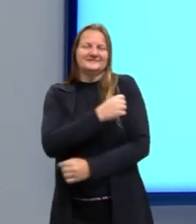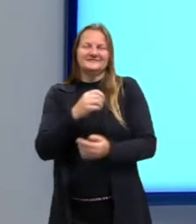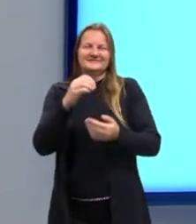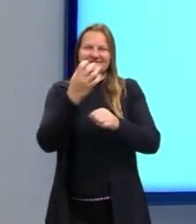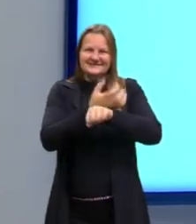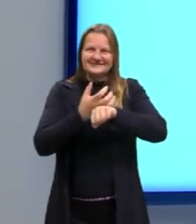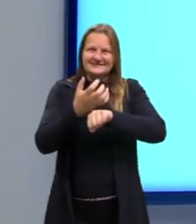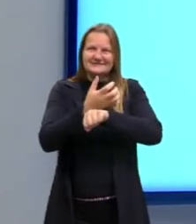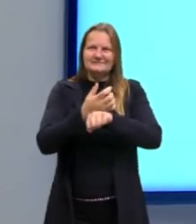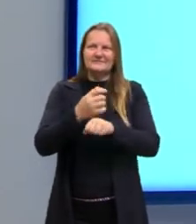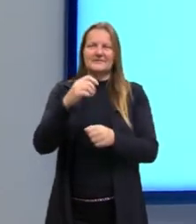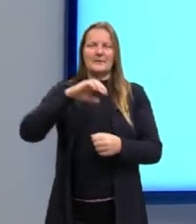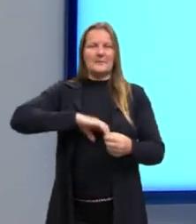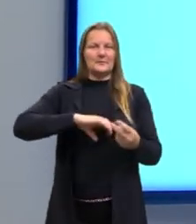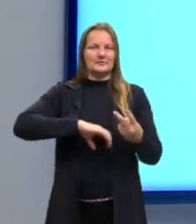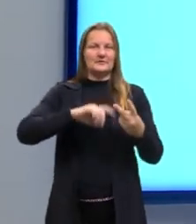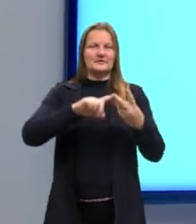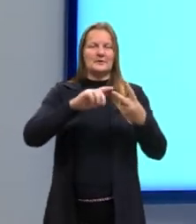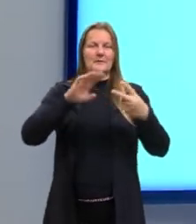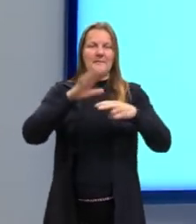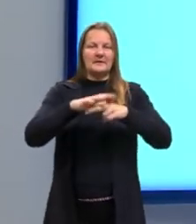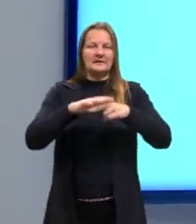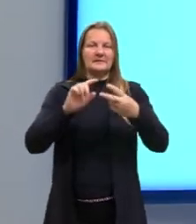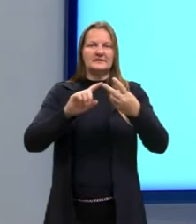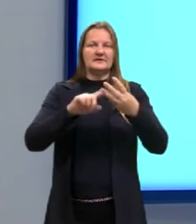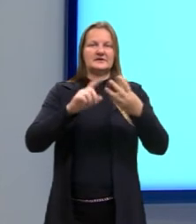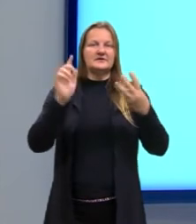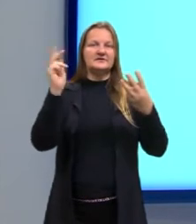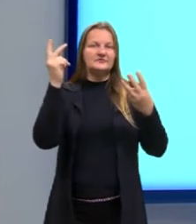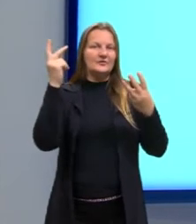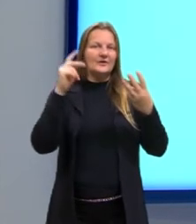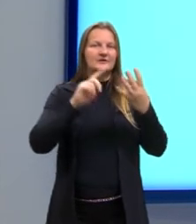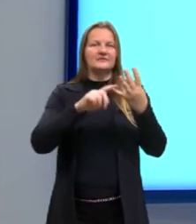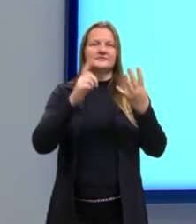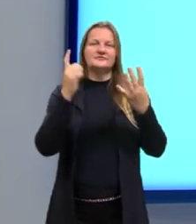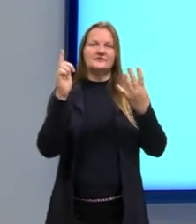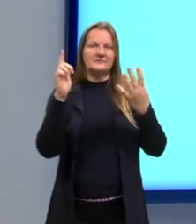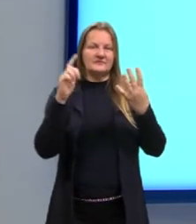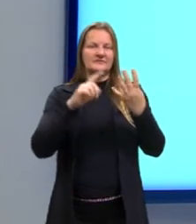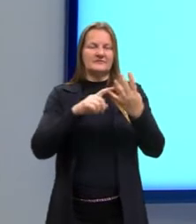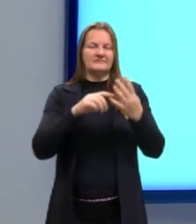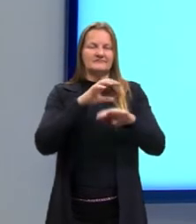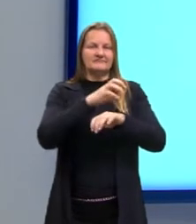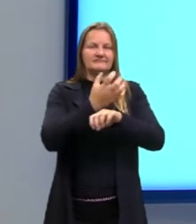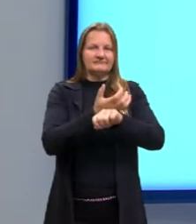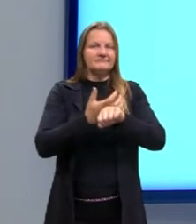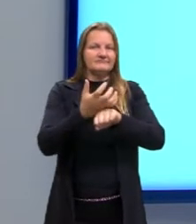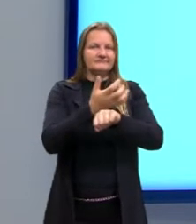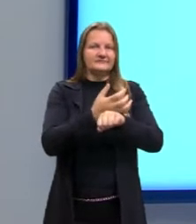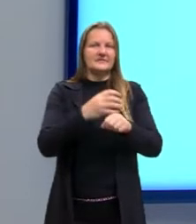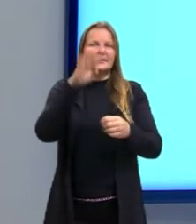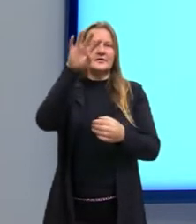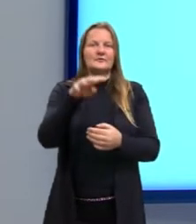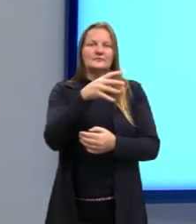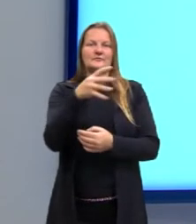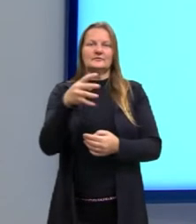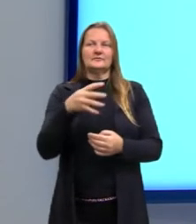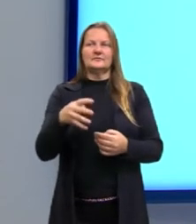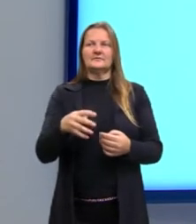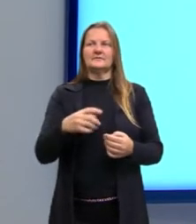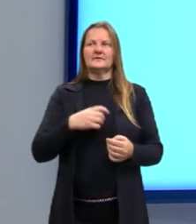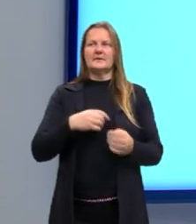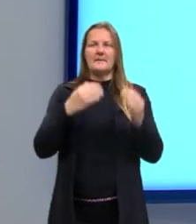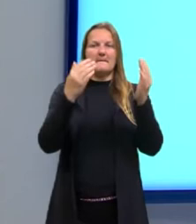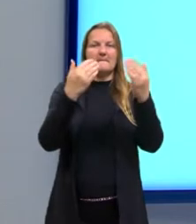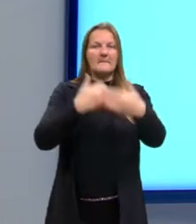disciplinas de português, matemática, história e geografia. Na tabela, nós temos, então, a